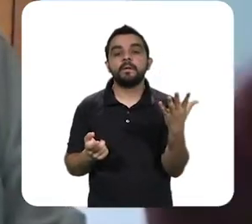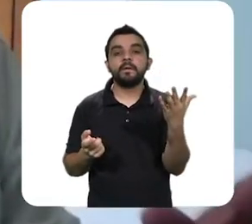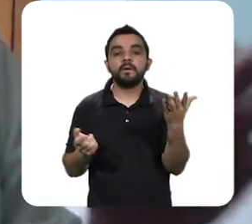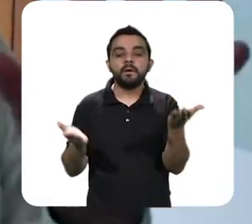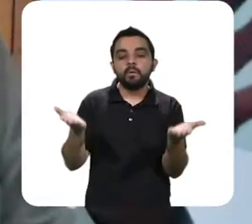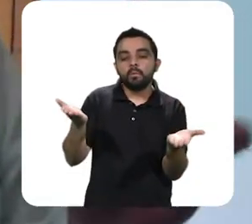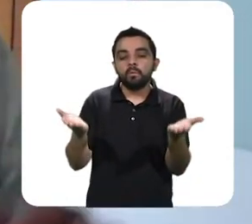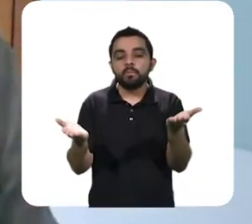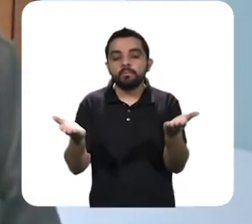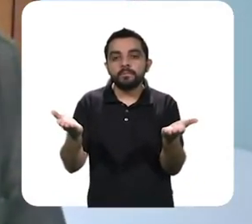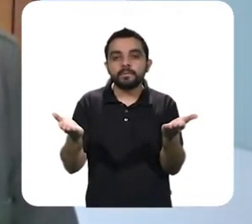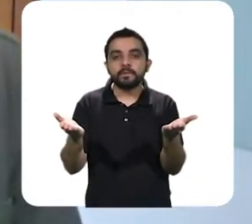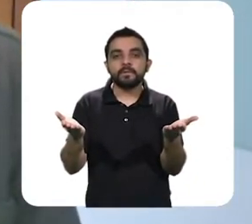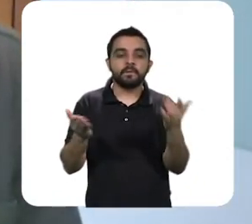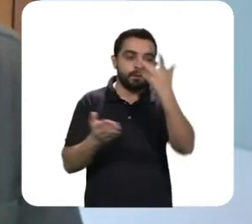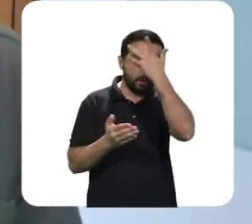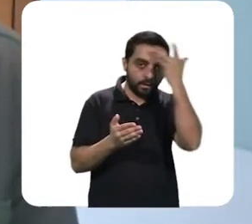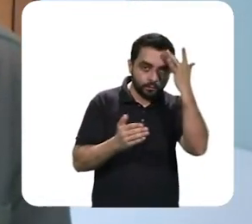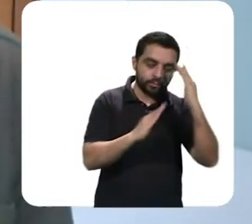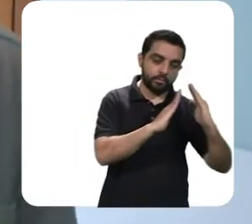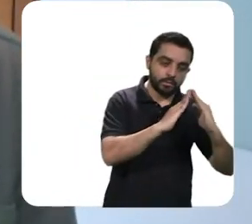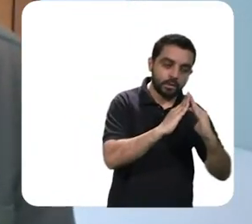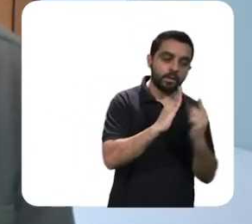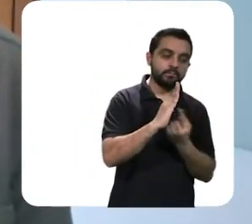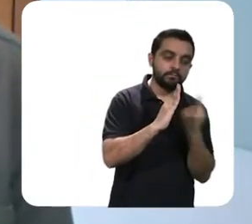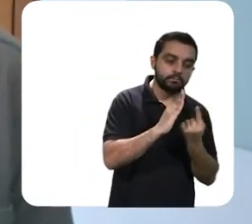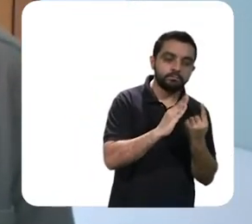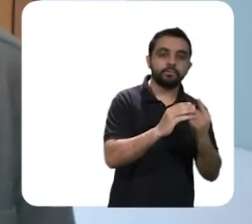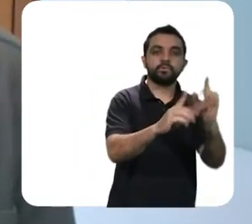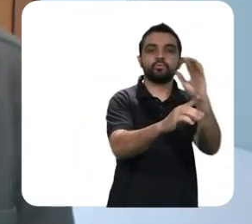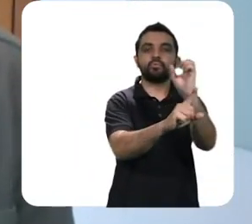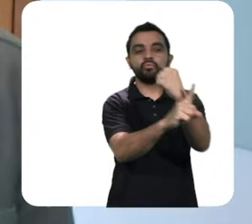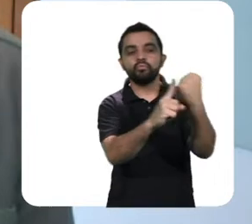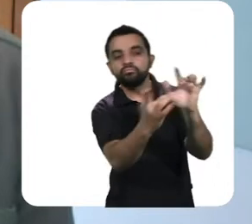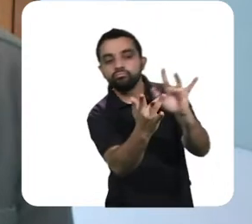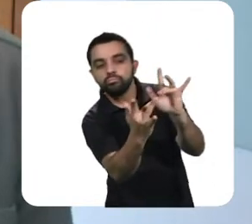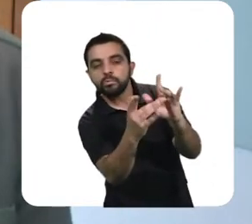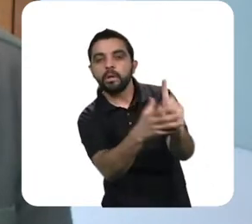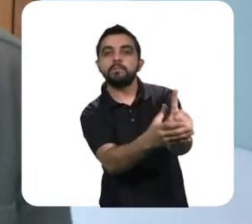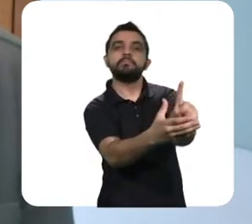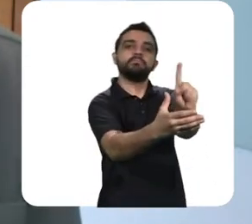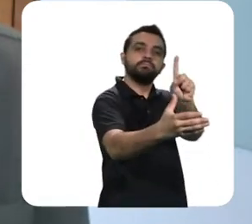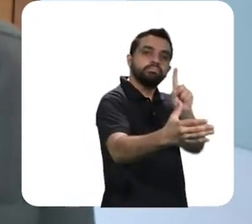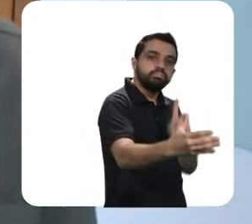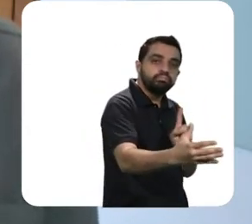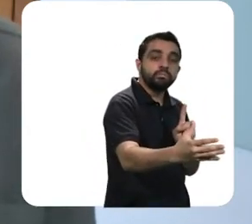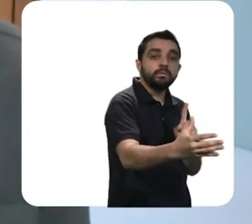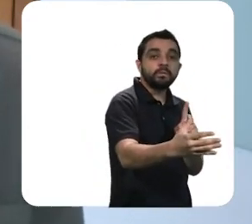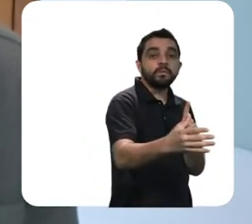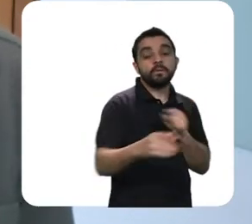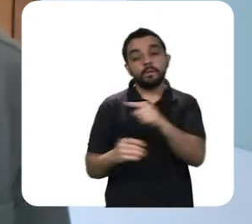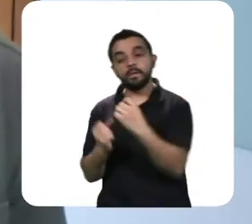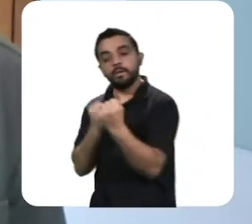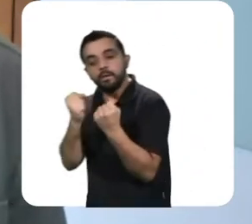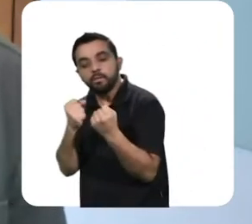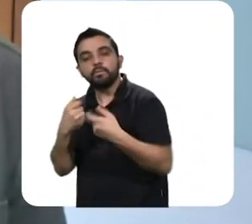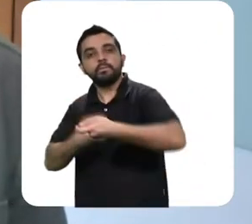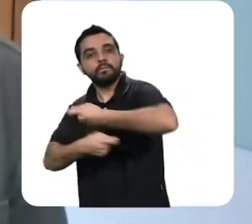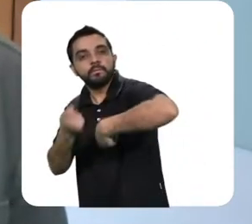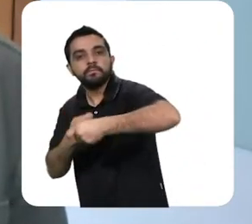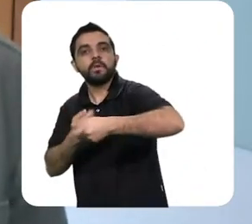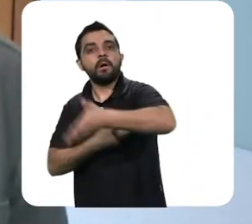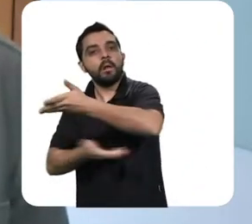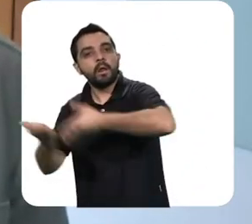entre isolar as pessoas e evitar a disseminação e retornar à atividade